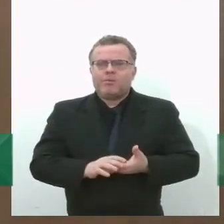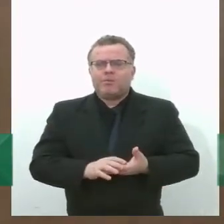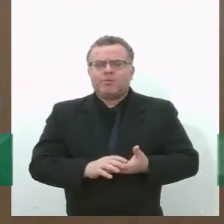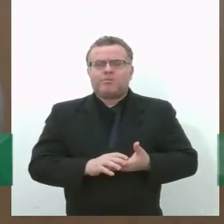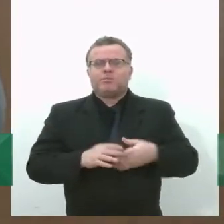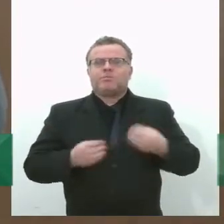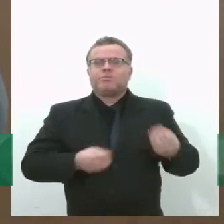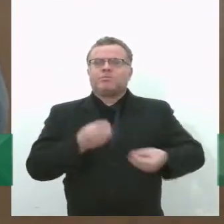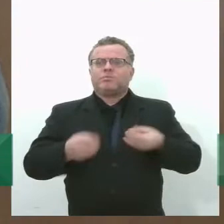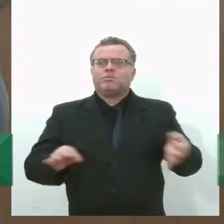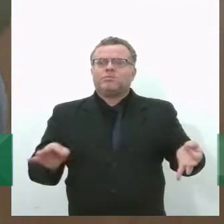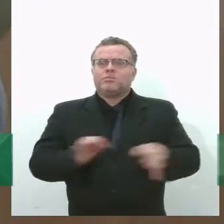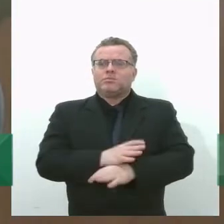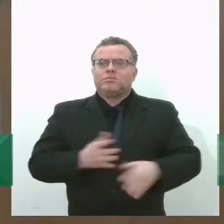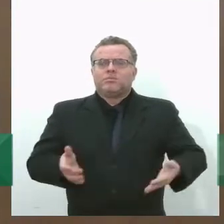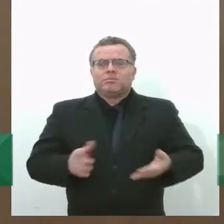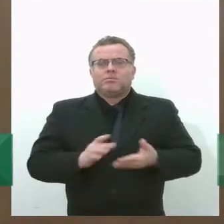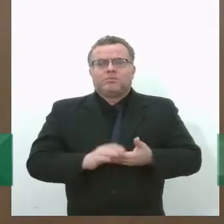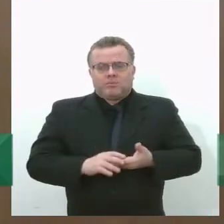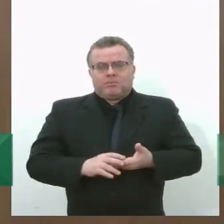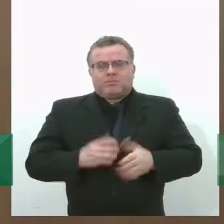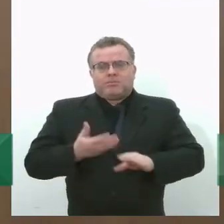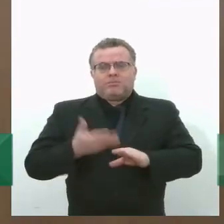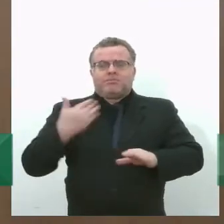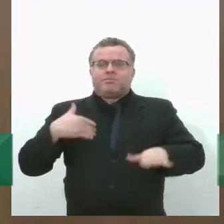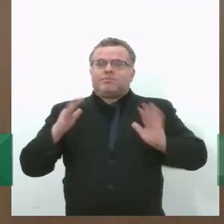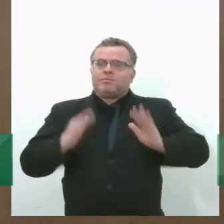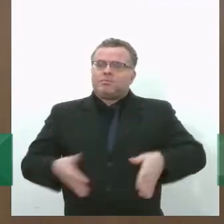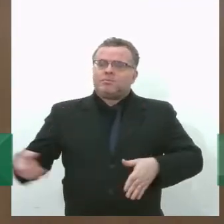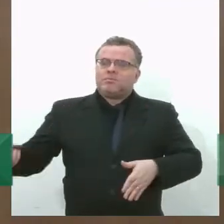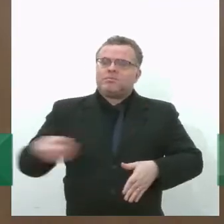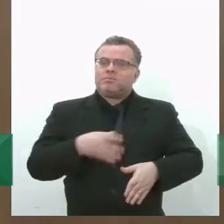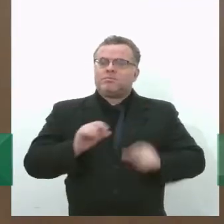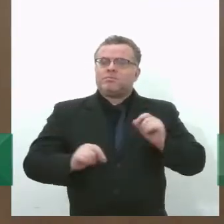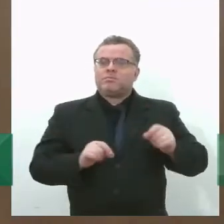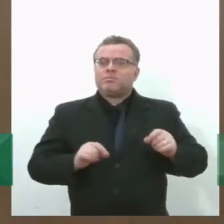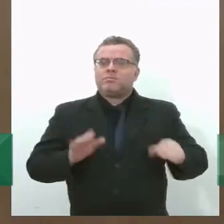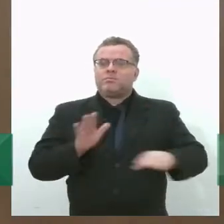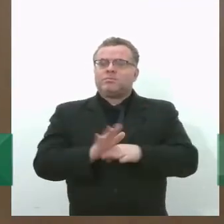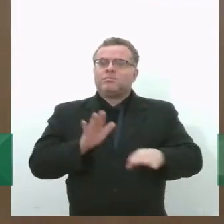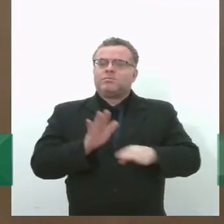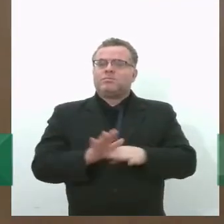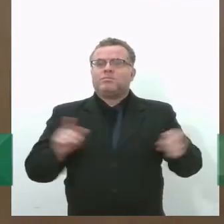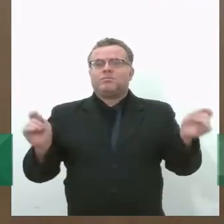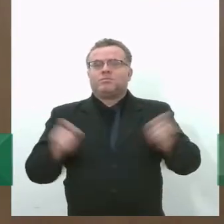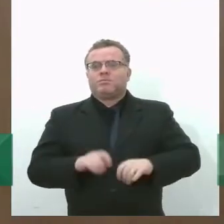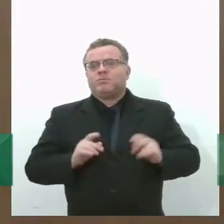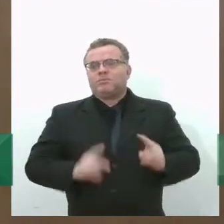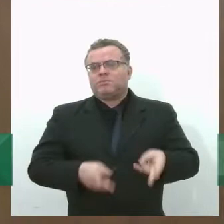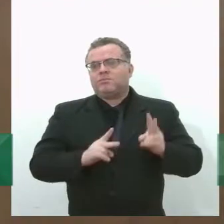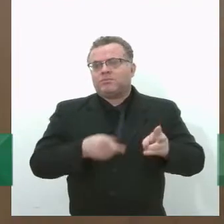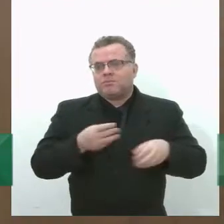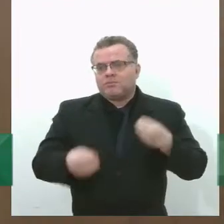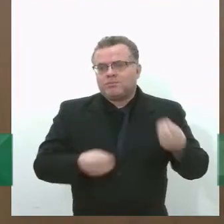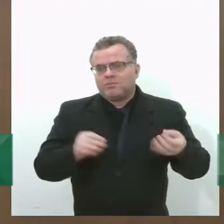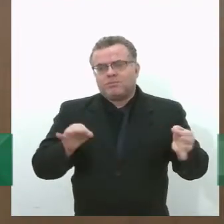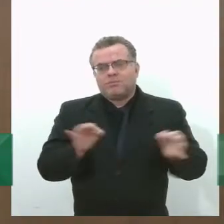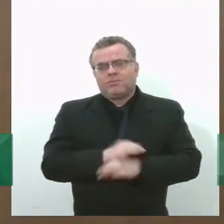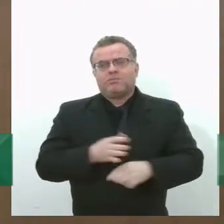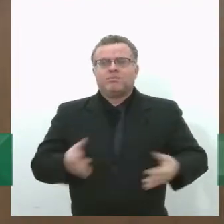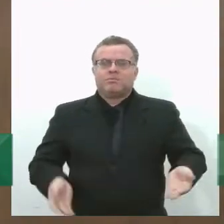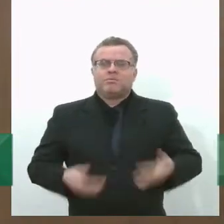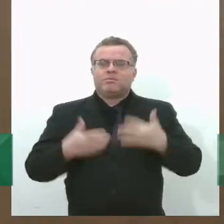projeto atualmente está tramitando aí de forma terminativa na Comissão de Meio Ambiente do Senado. Queria que você